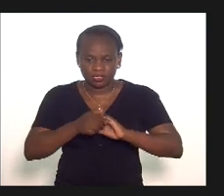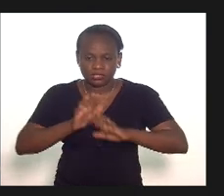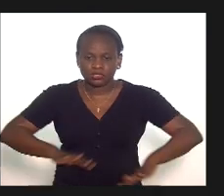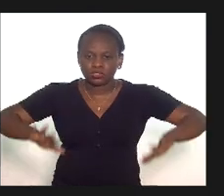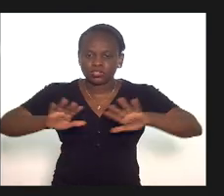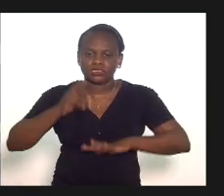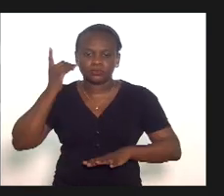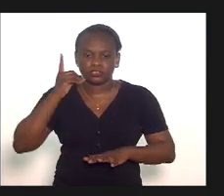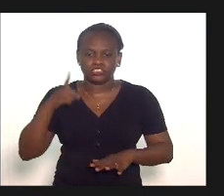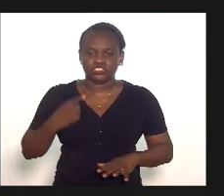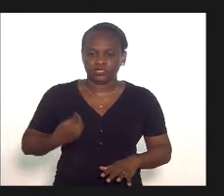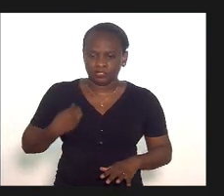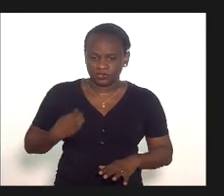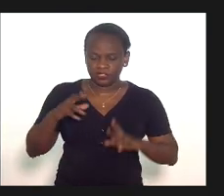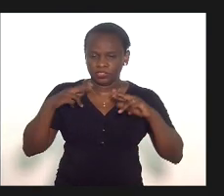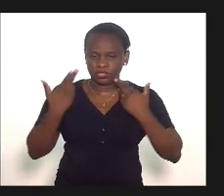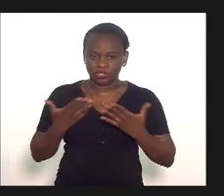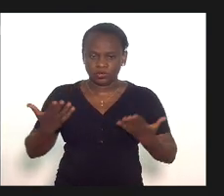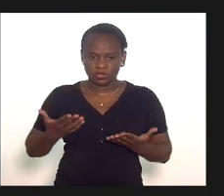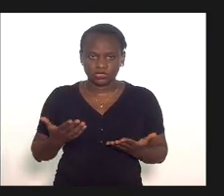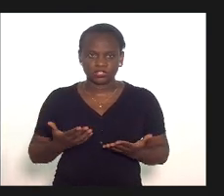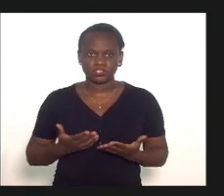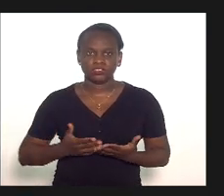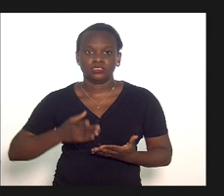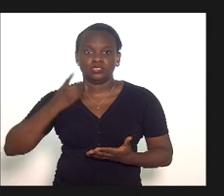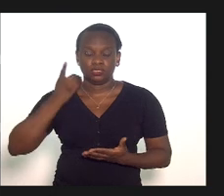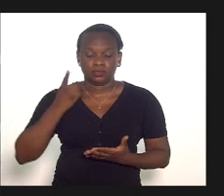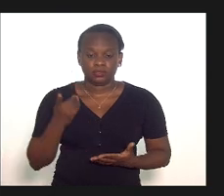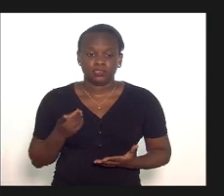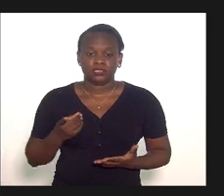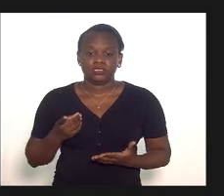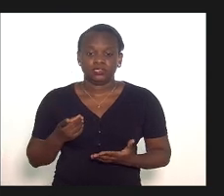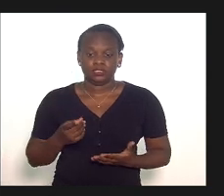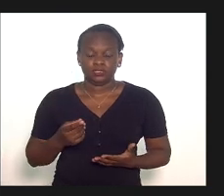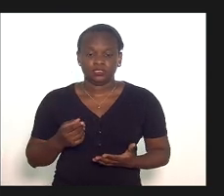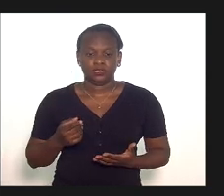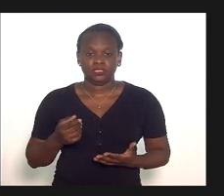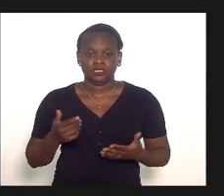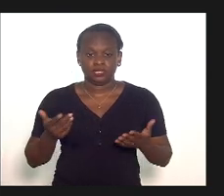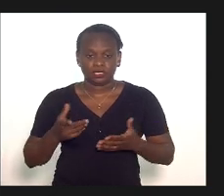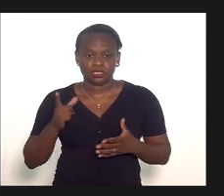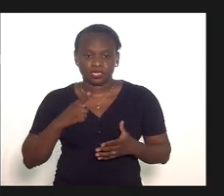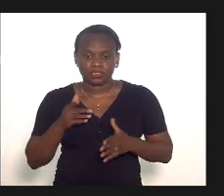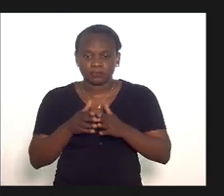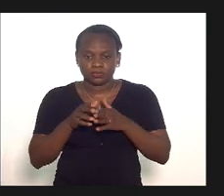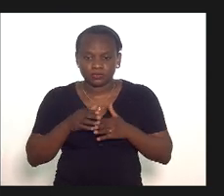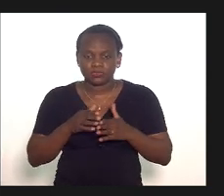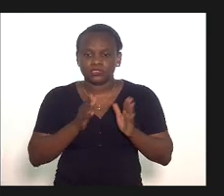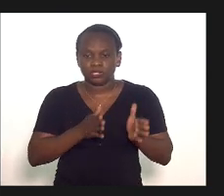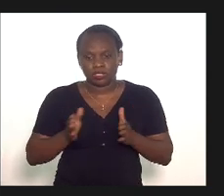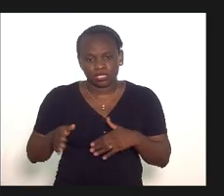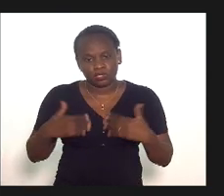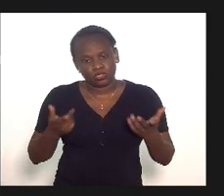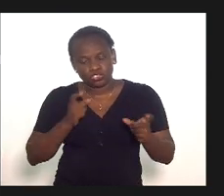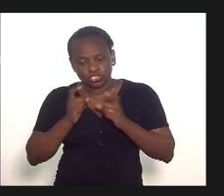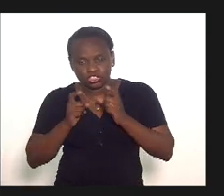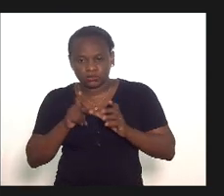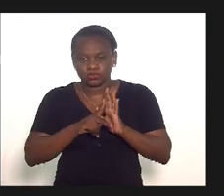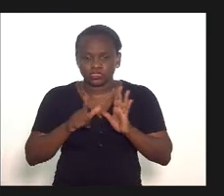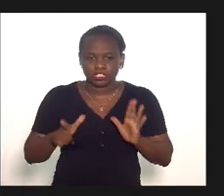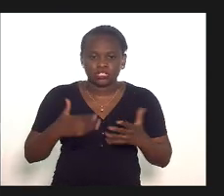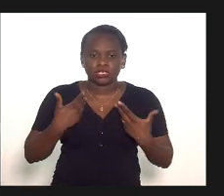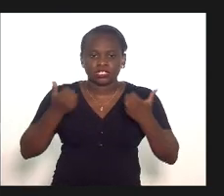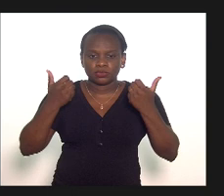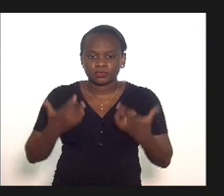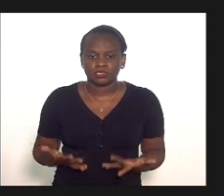deputados presentes na sessão deputada eu vou através de uma questão de ordem ou para discutir o projeto eu gostaria de